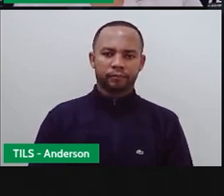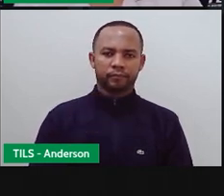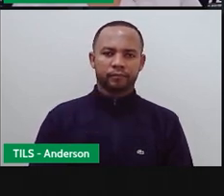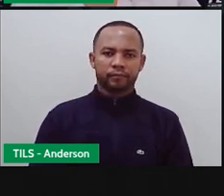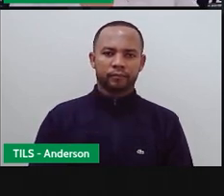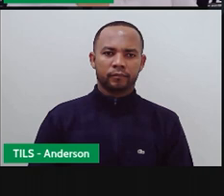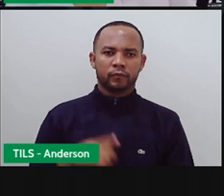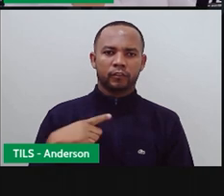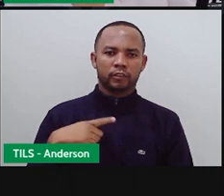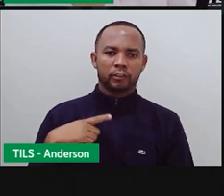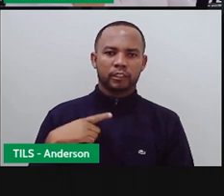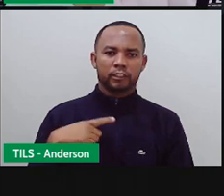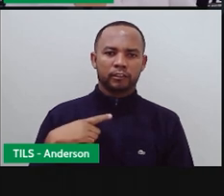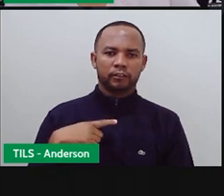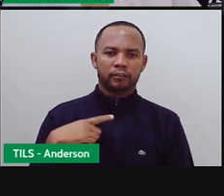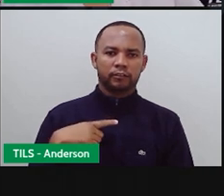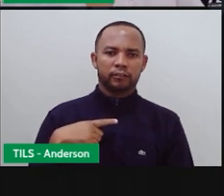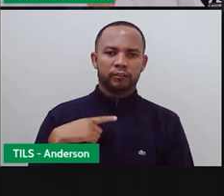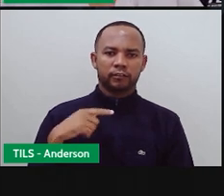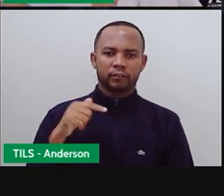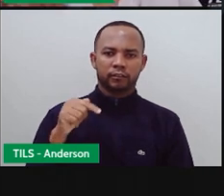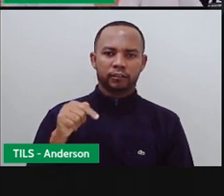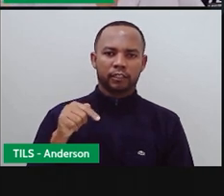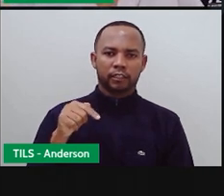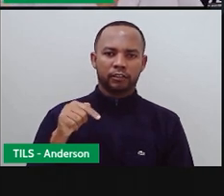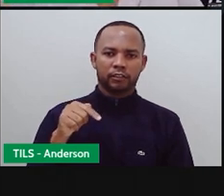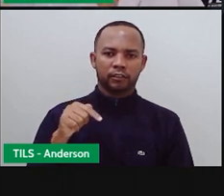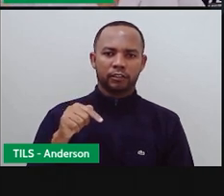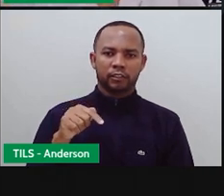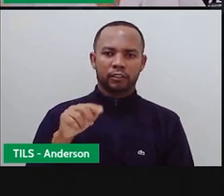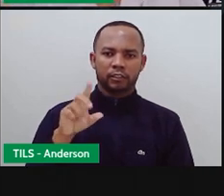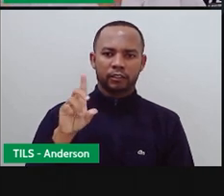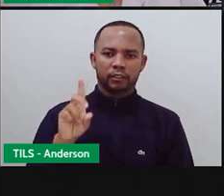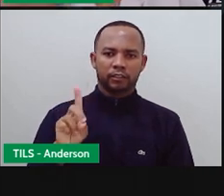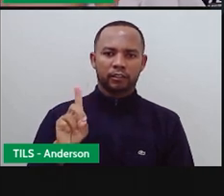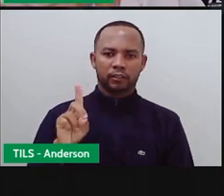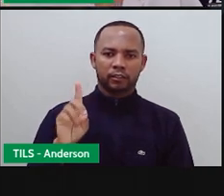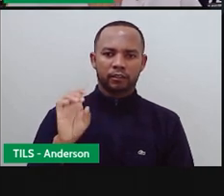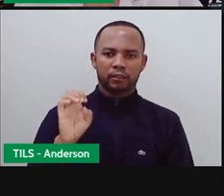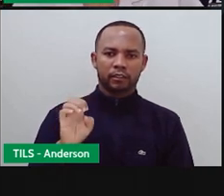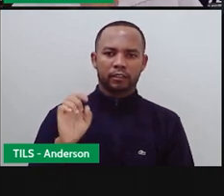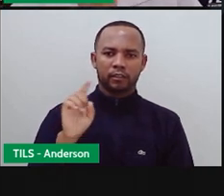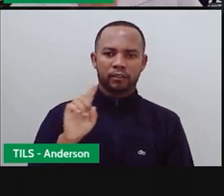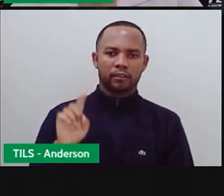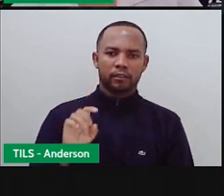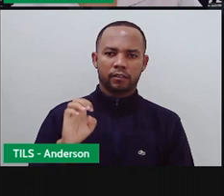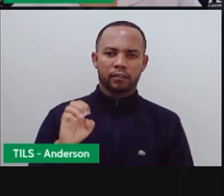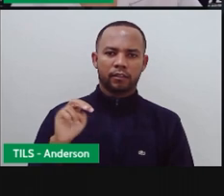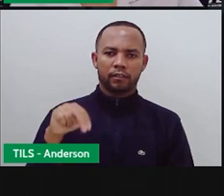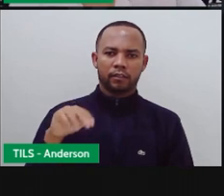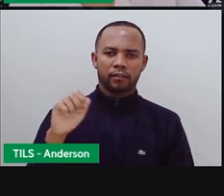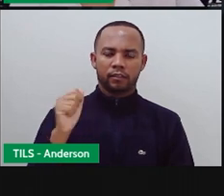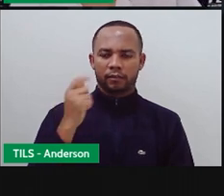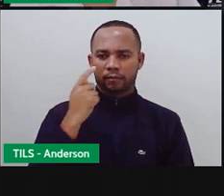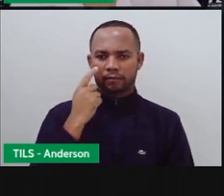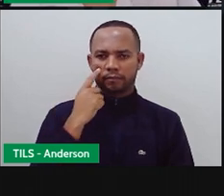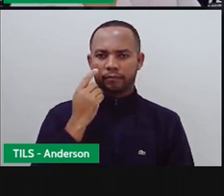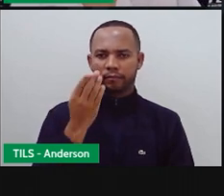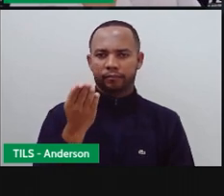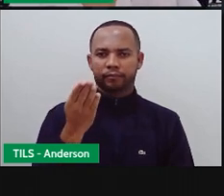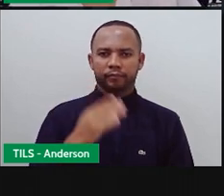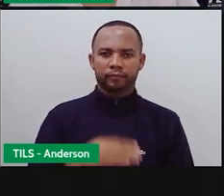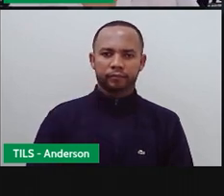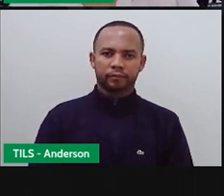dizer que eu tenho Quantas dezenas? 7 Mas se eu quisesse Transformar essa minha dezena Aí em unidade Né? Uma dezena